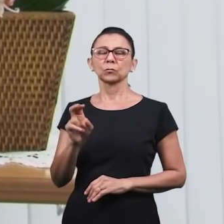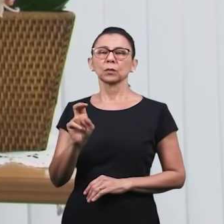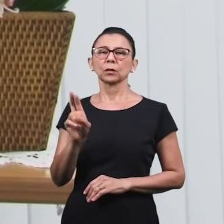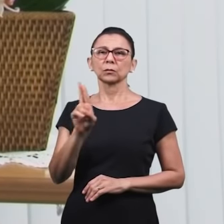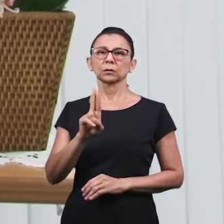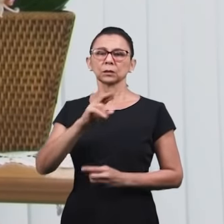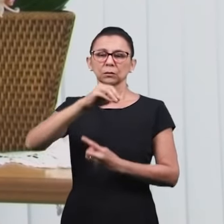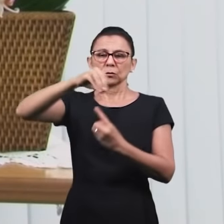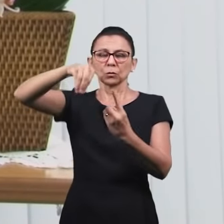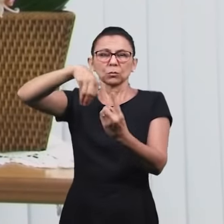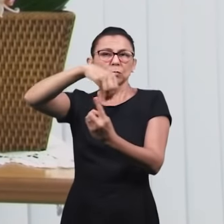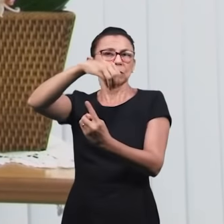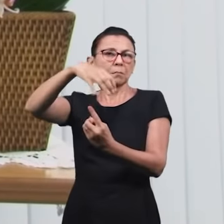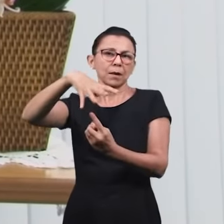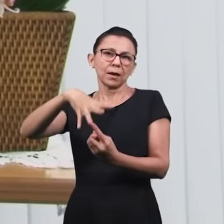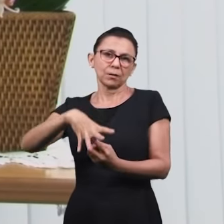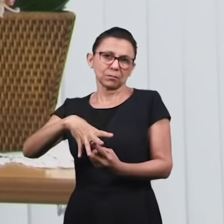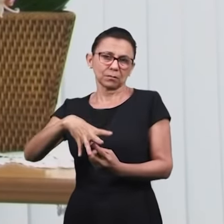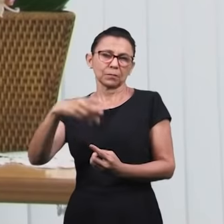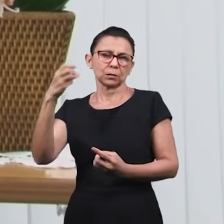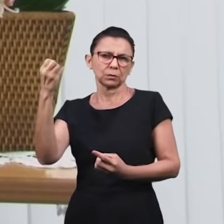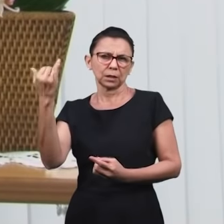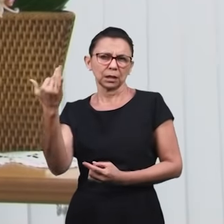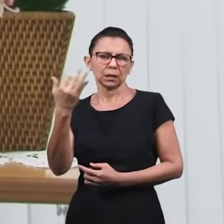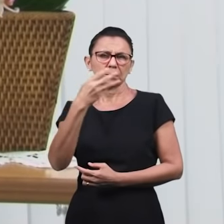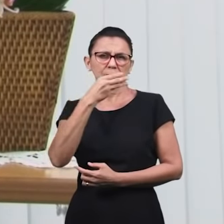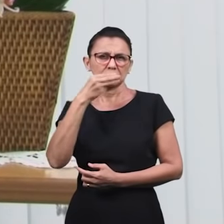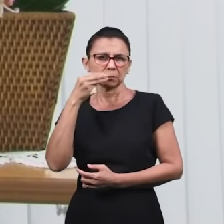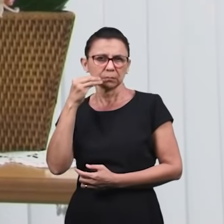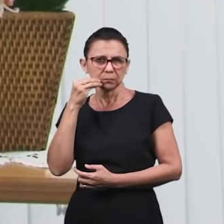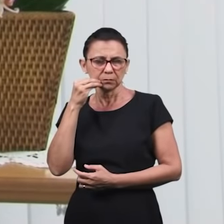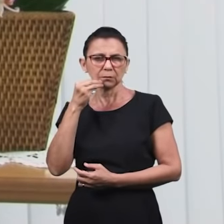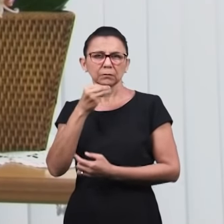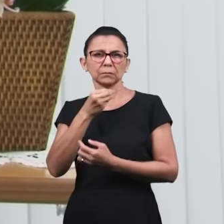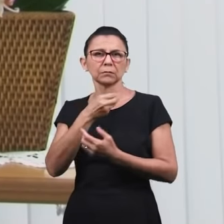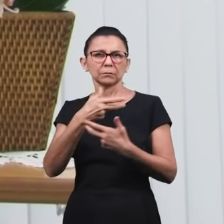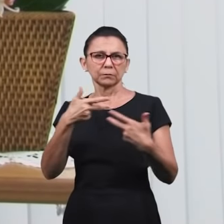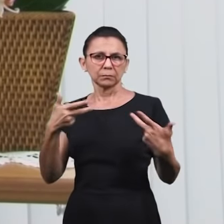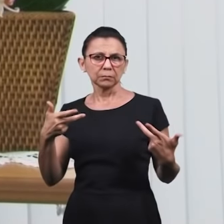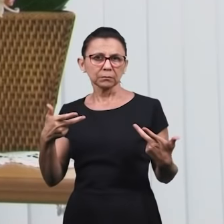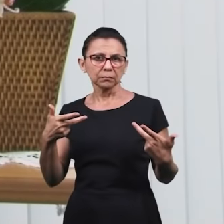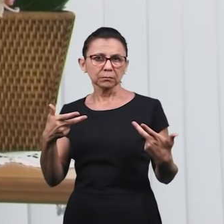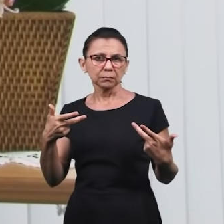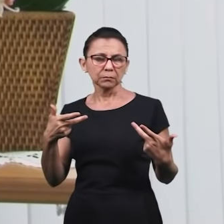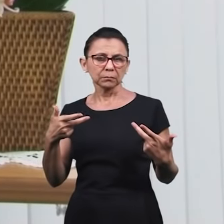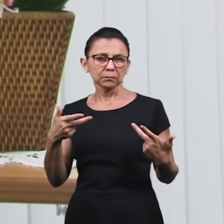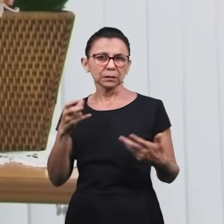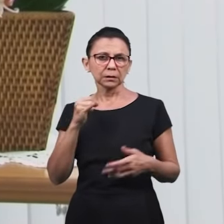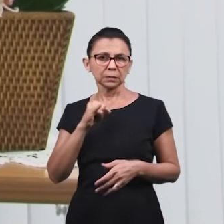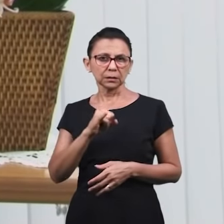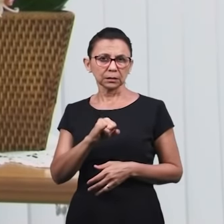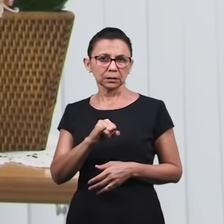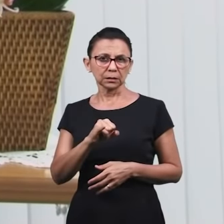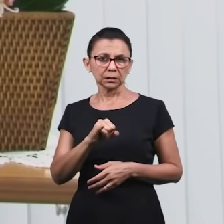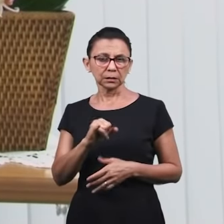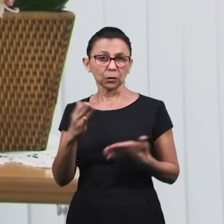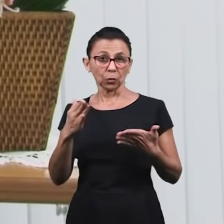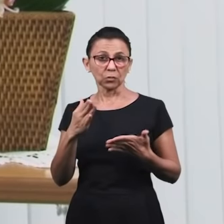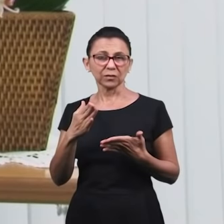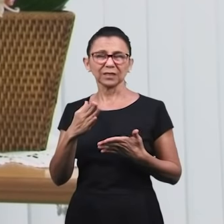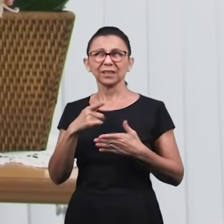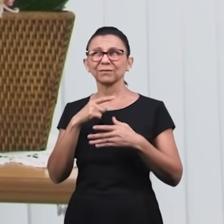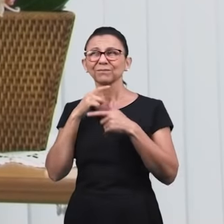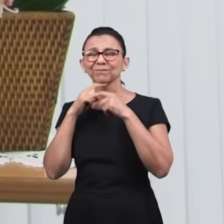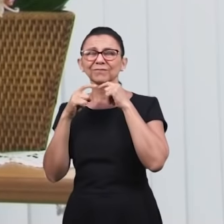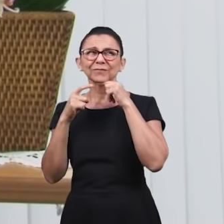os recursos, que o Senhor tem nos dado, porque Ele confessa, o nosso nome, diante do Pai, se